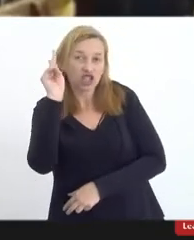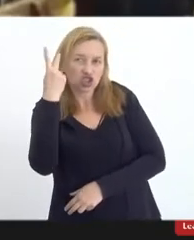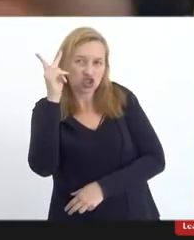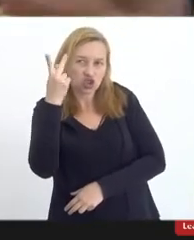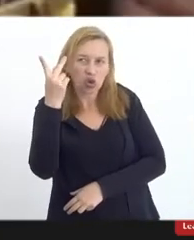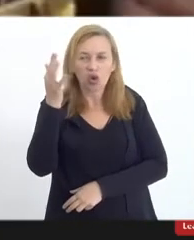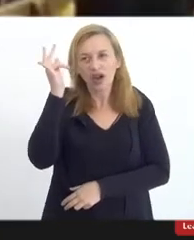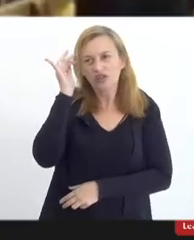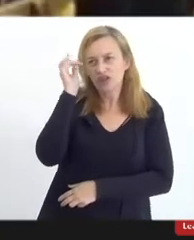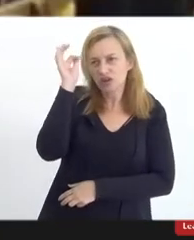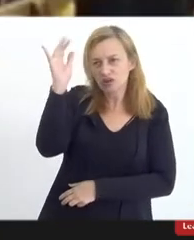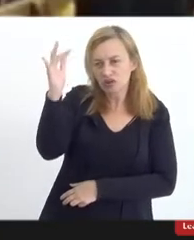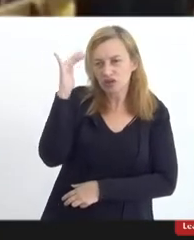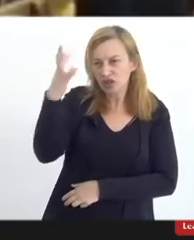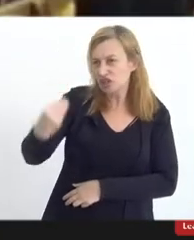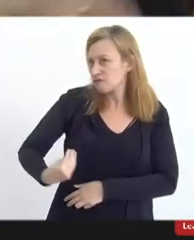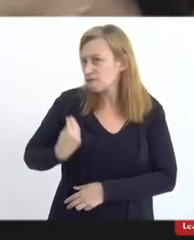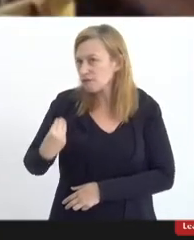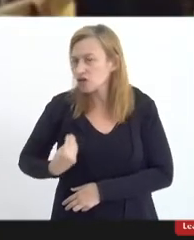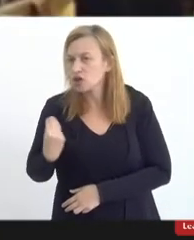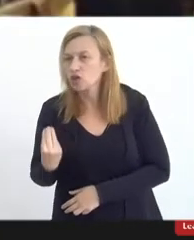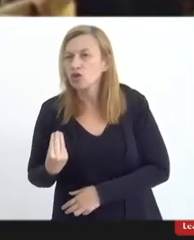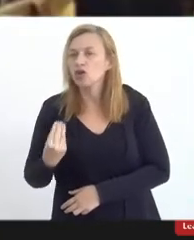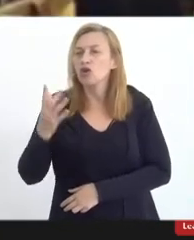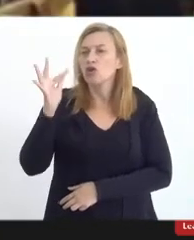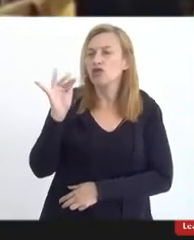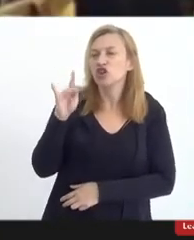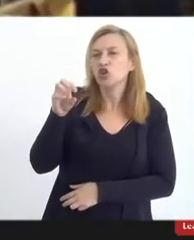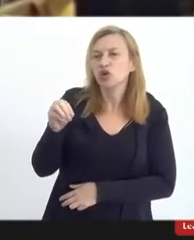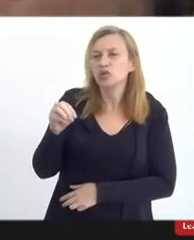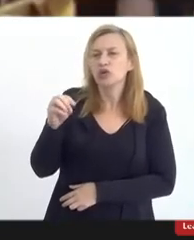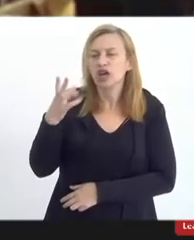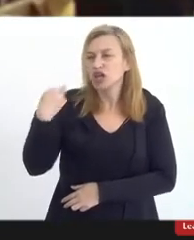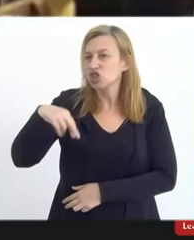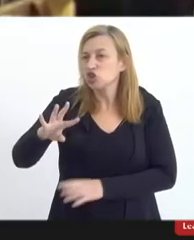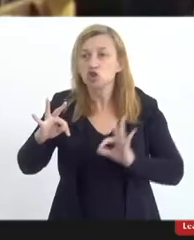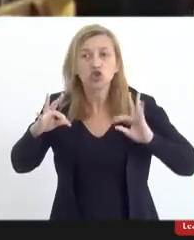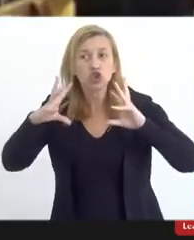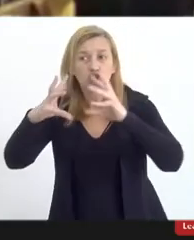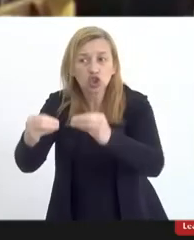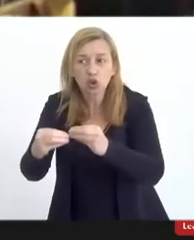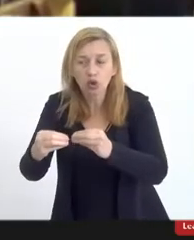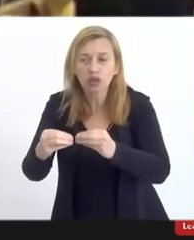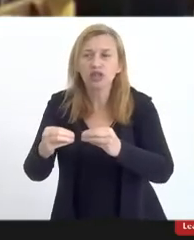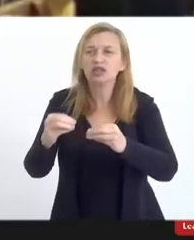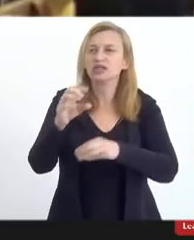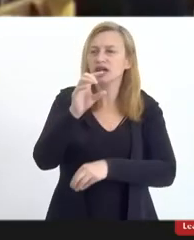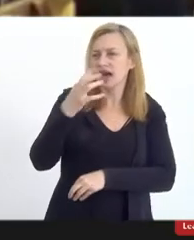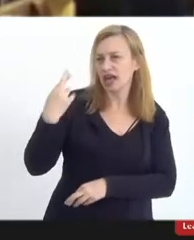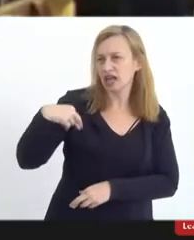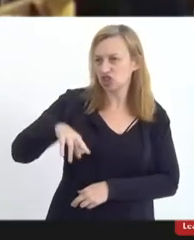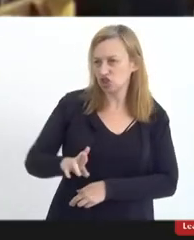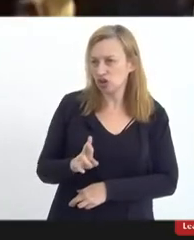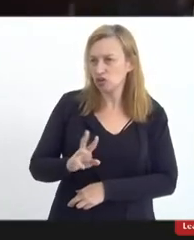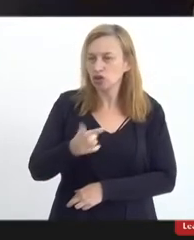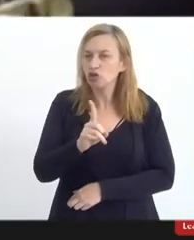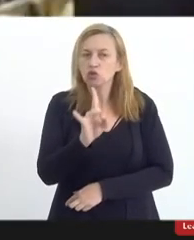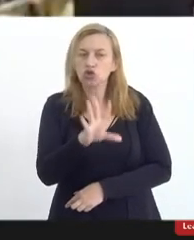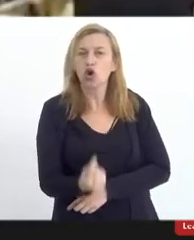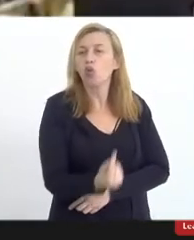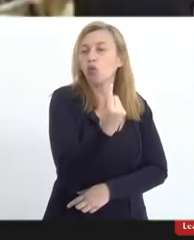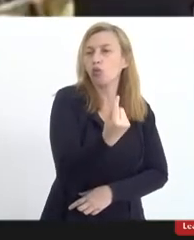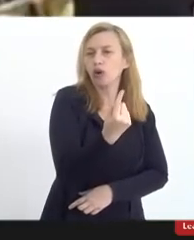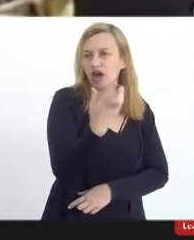a filosofia de vida, o fenômeno religioso de todas as religiões. Então, não trabalhamos com uma